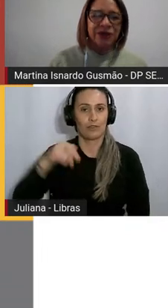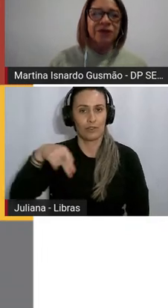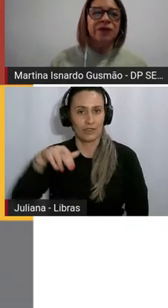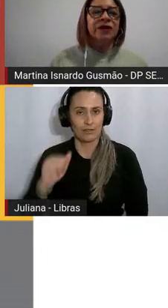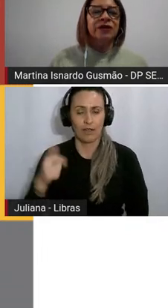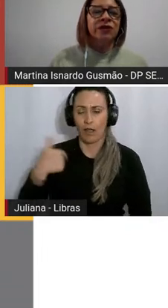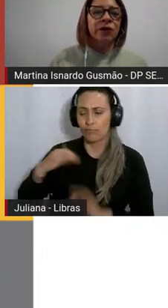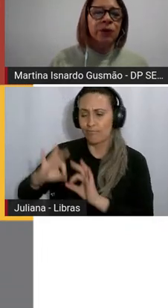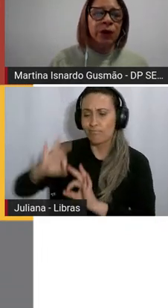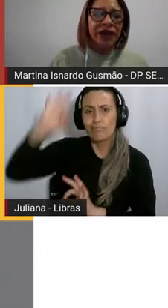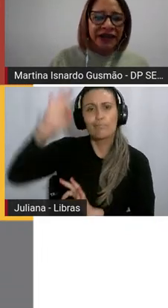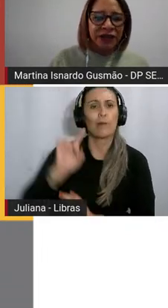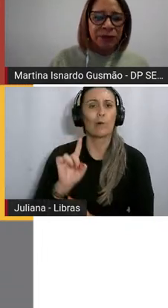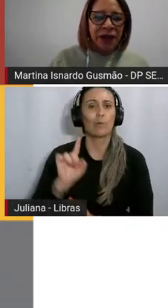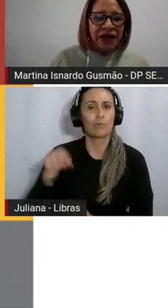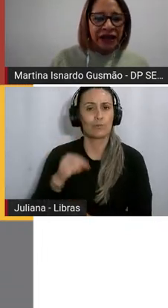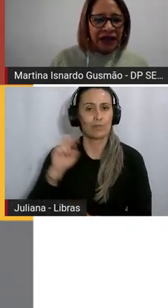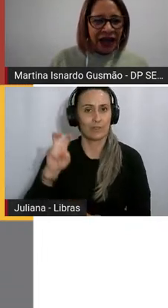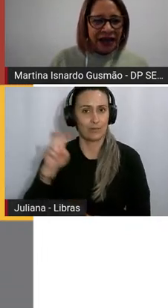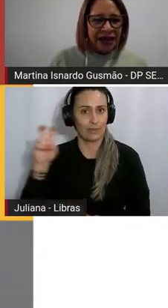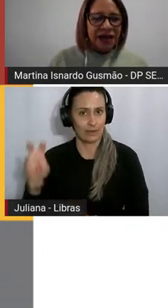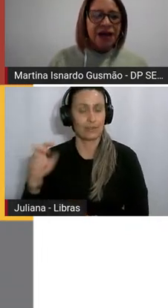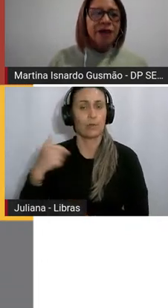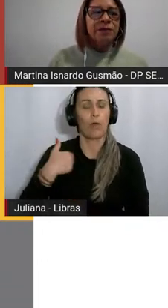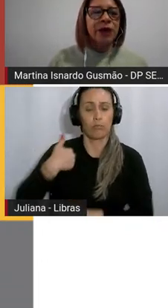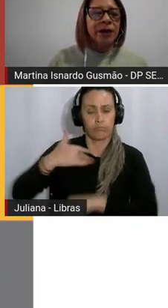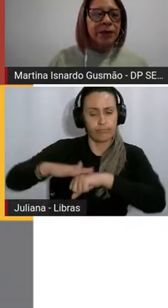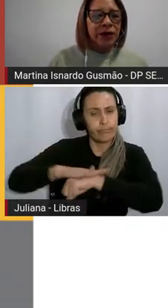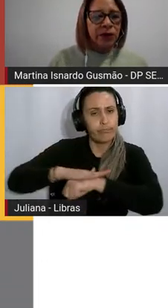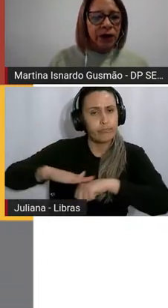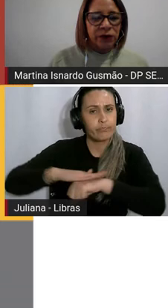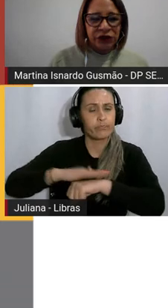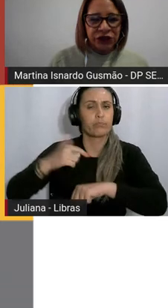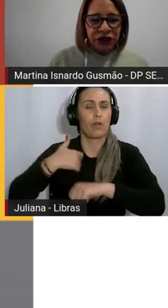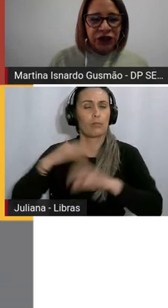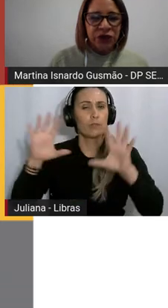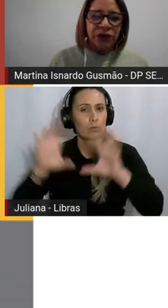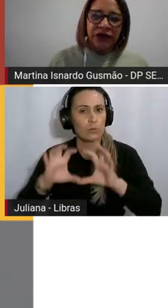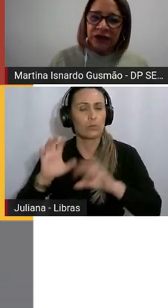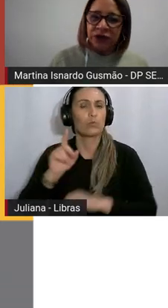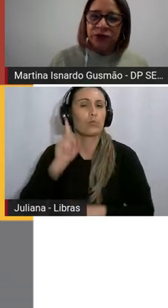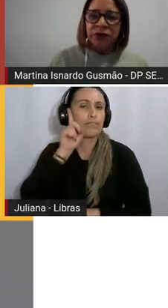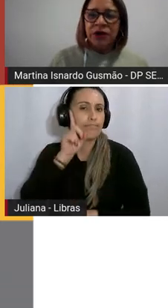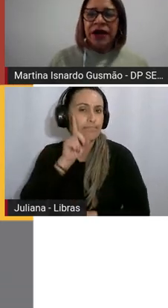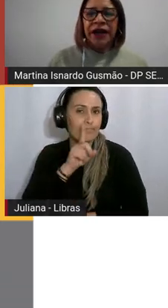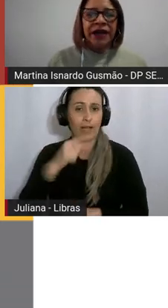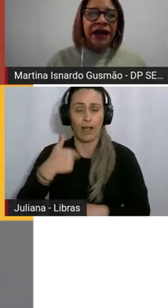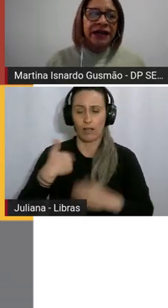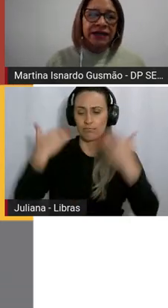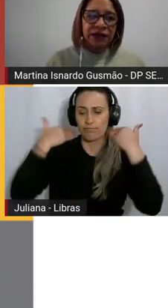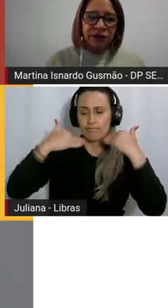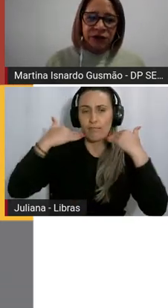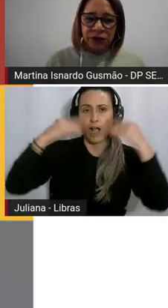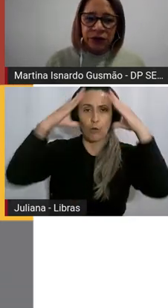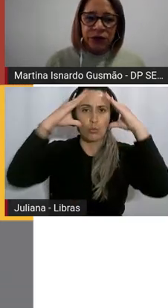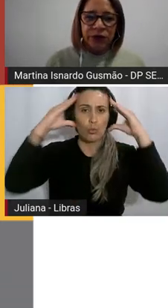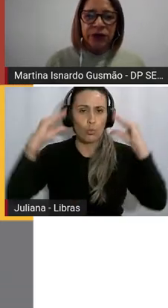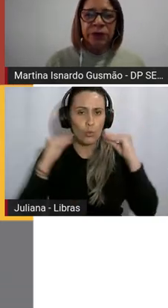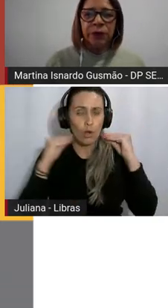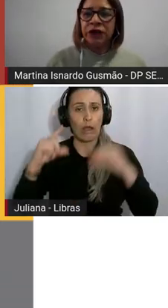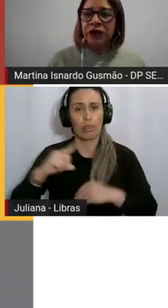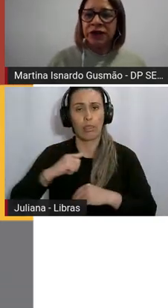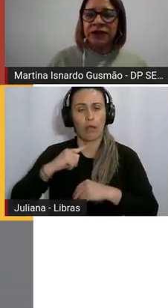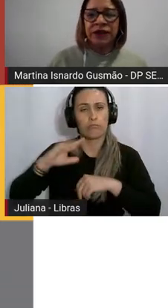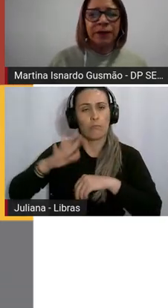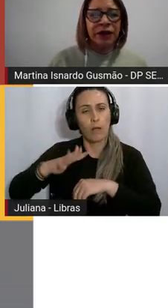Sou morena, de pele clara, meu cabelo é curtinho, liso, ele é castanho escuro